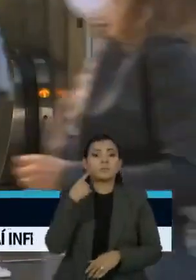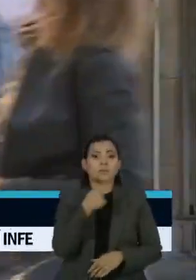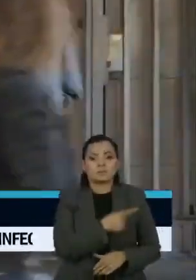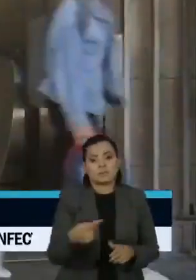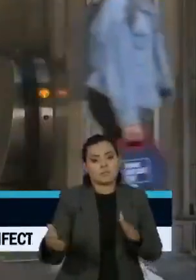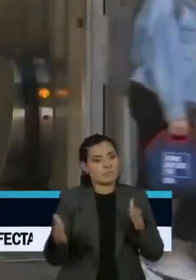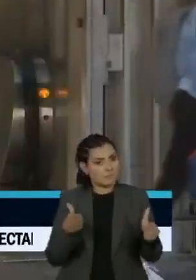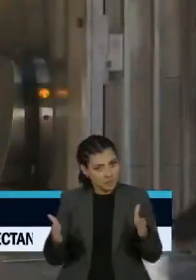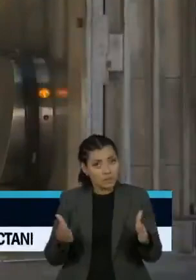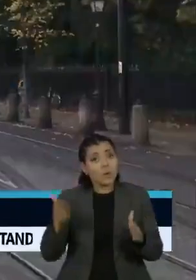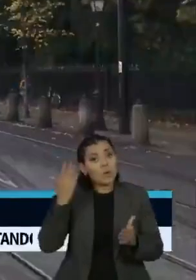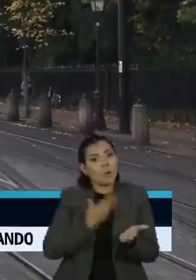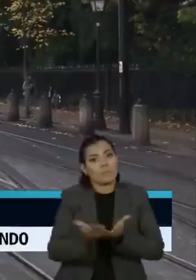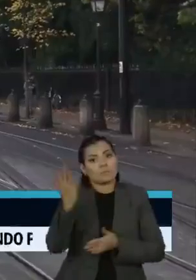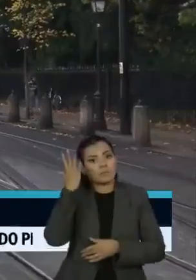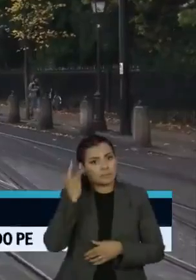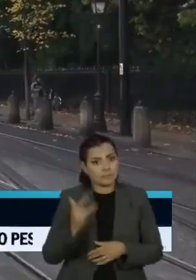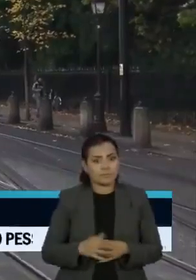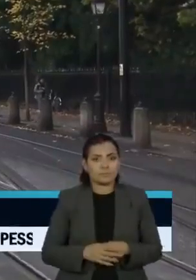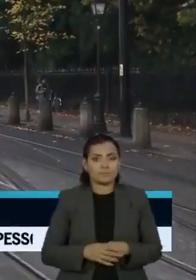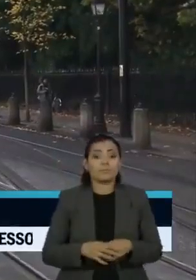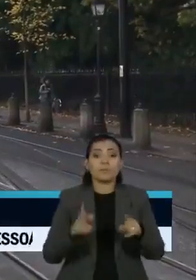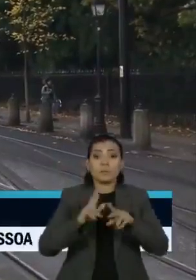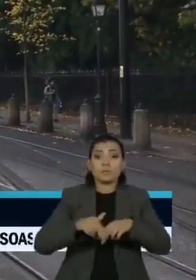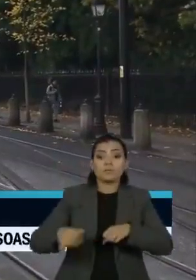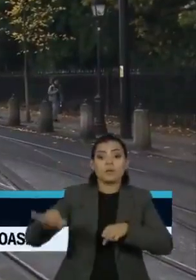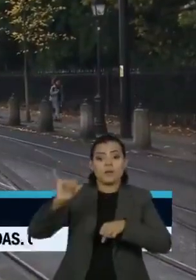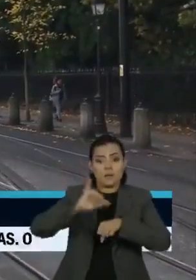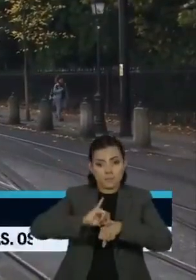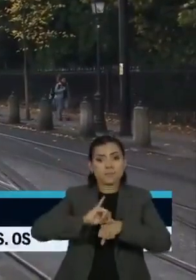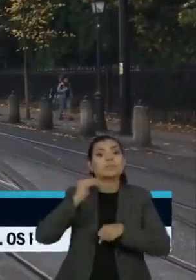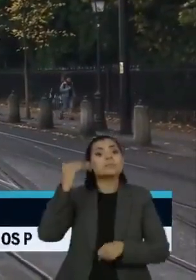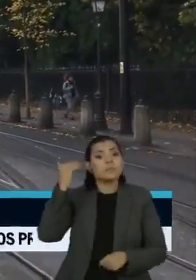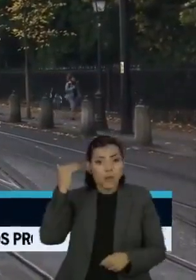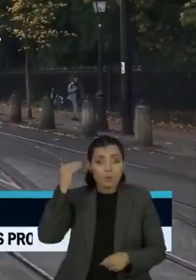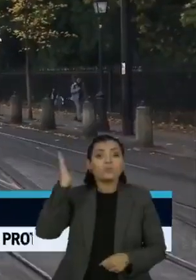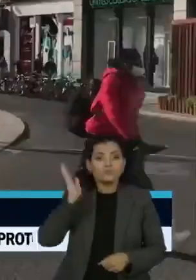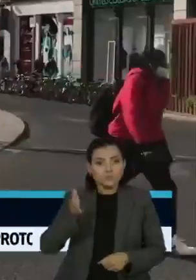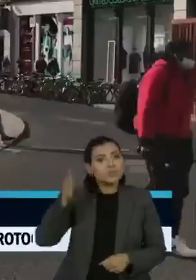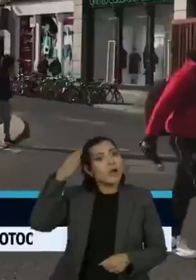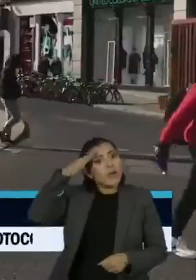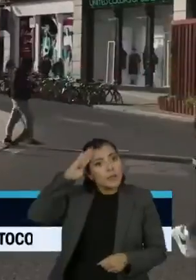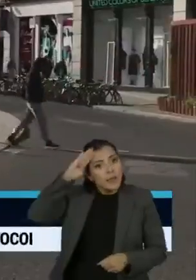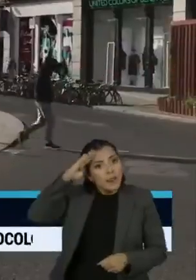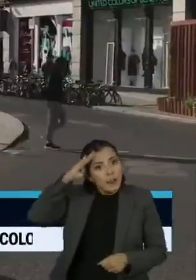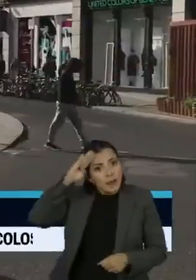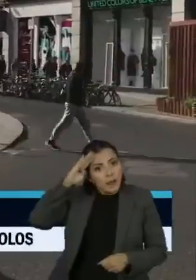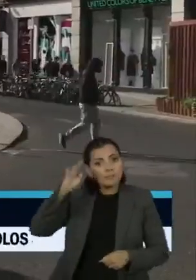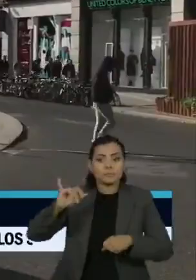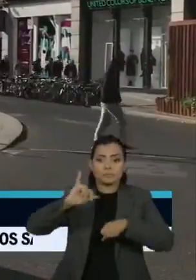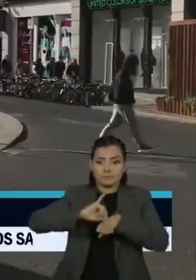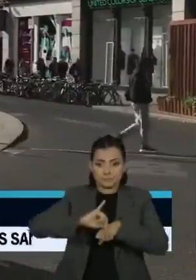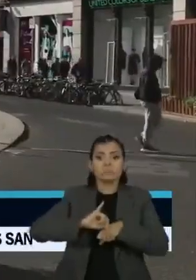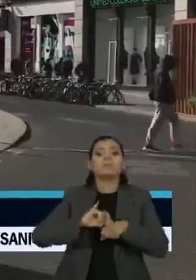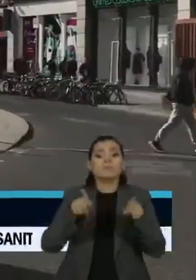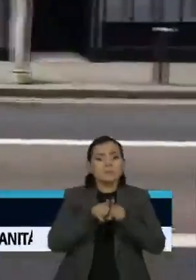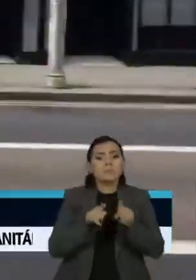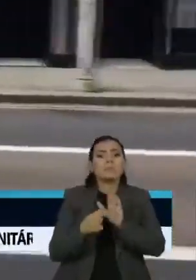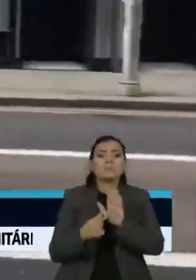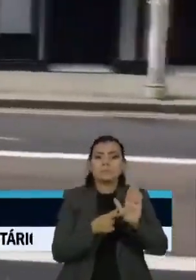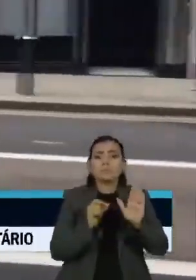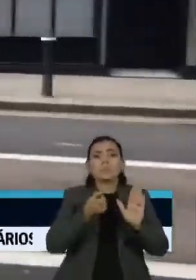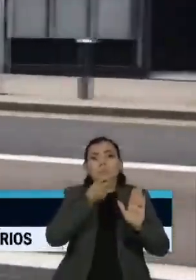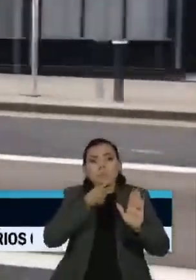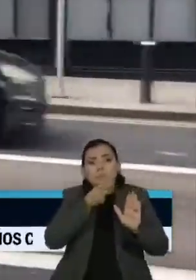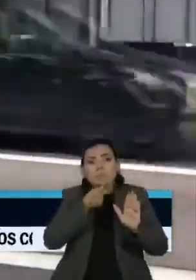semana, a partir de amanhã. Dublin, capital da Irlanda, amanheceu com as ruas vazias. Serão seis semanas em um novo confinamento.